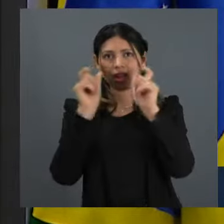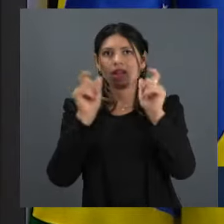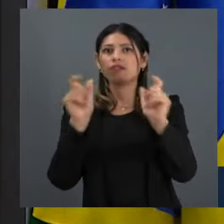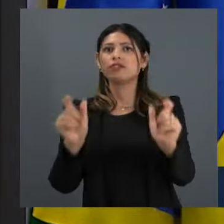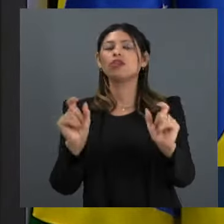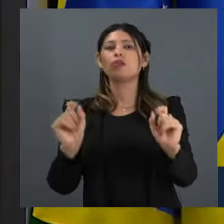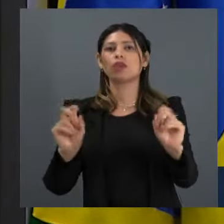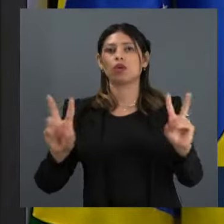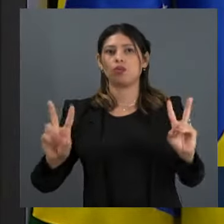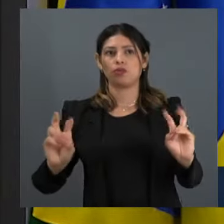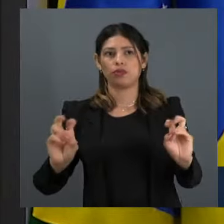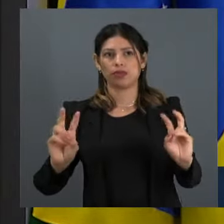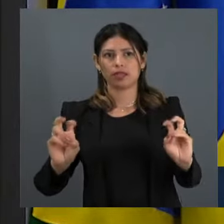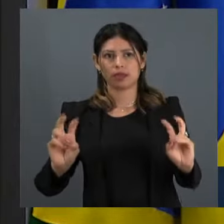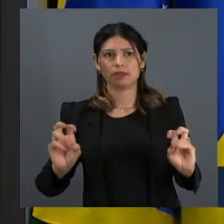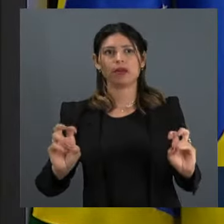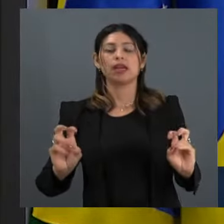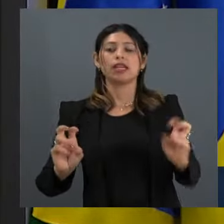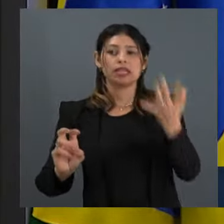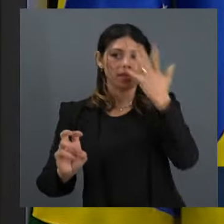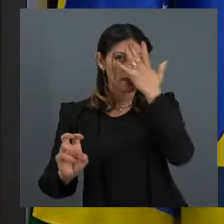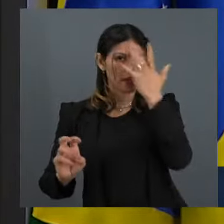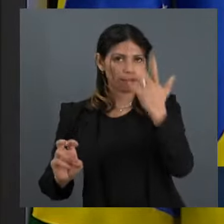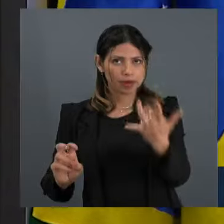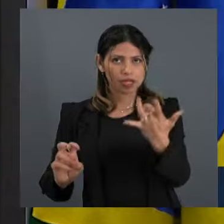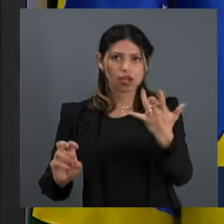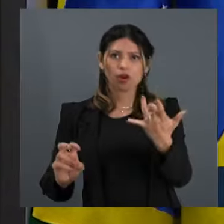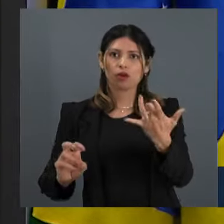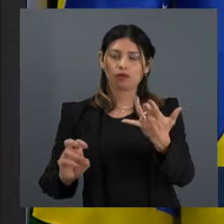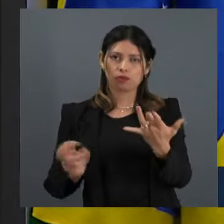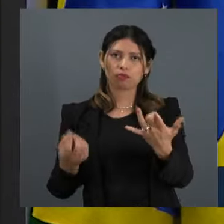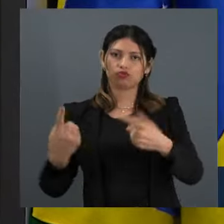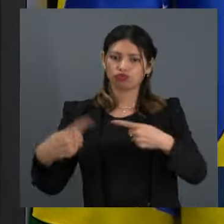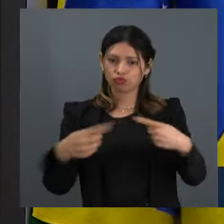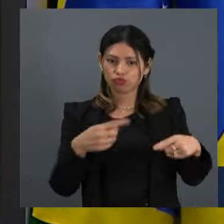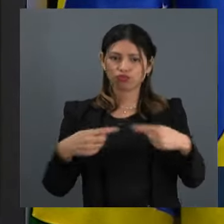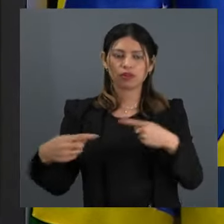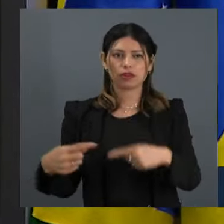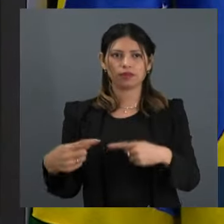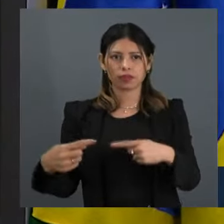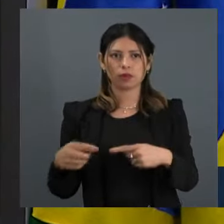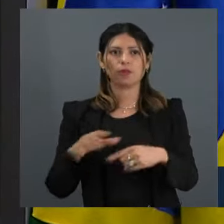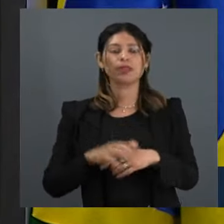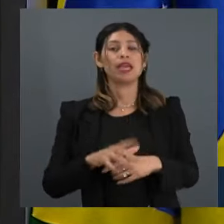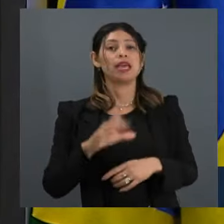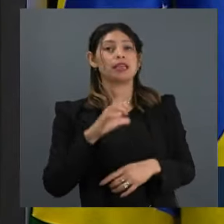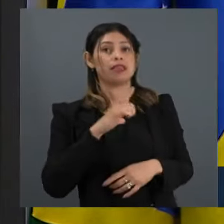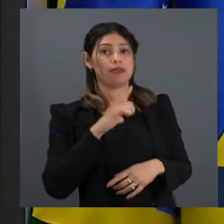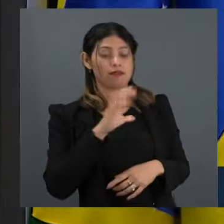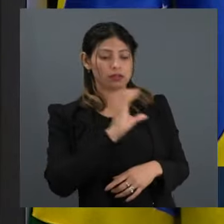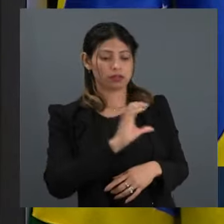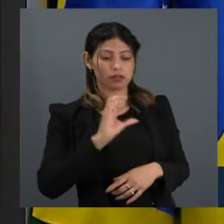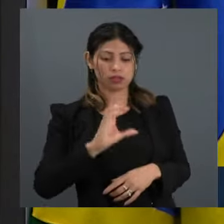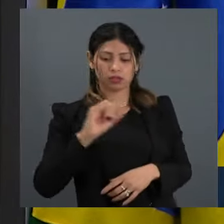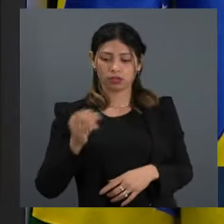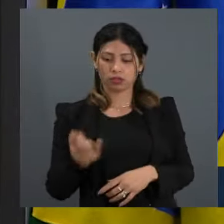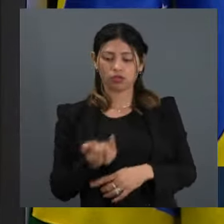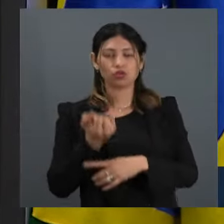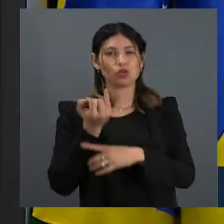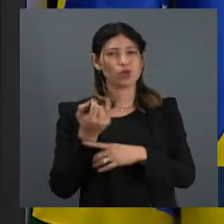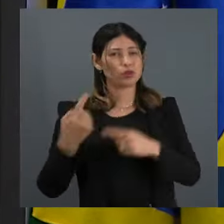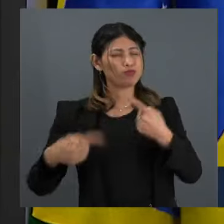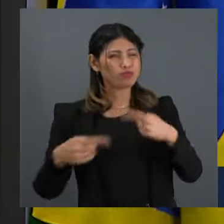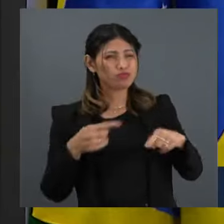assunto que nós vamos tocar aqui amanhã, lá na Comissão de Constituição e Justiça, CCJ. Muito